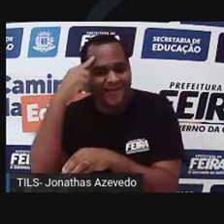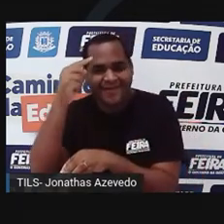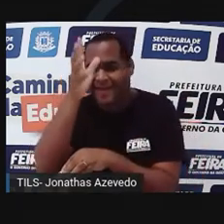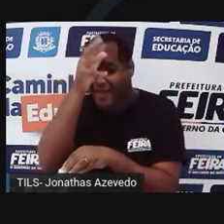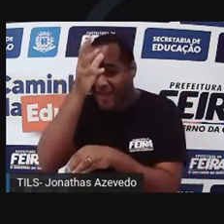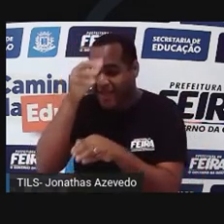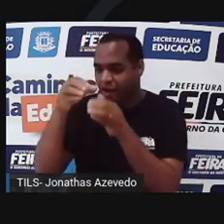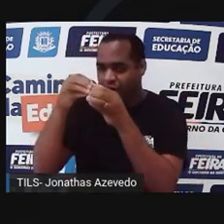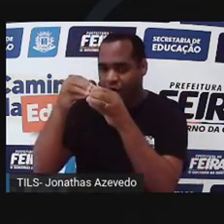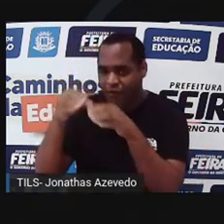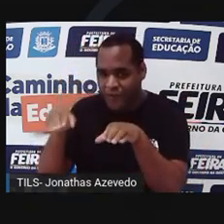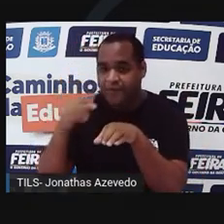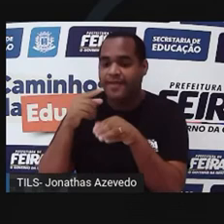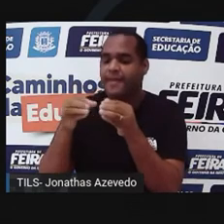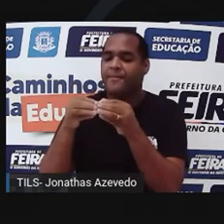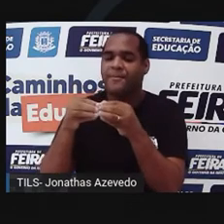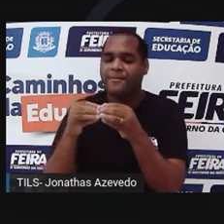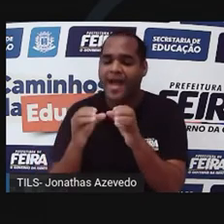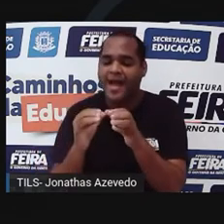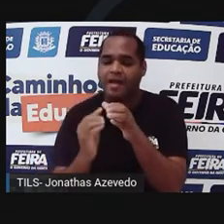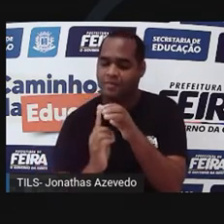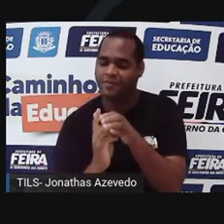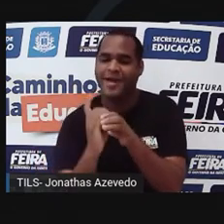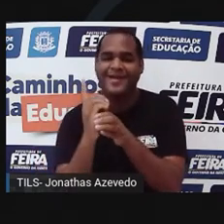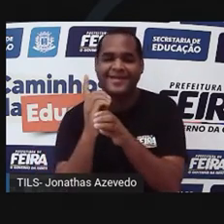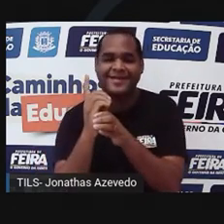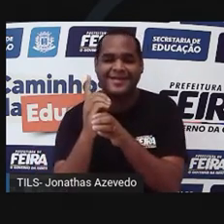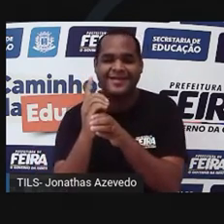um ovo. A casca quebra e sai um pintinho.